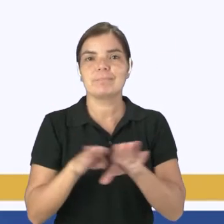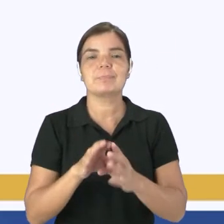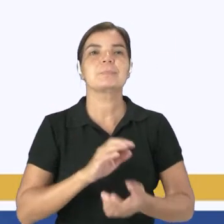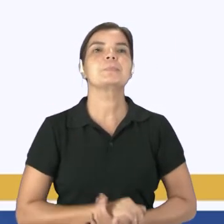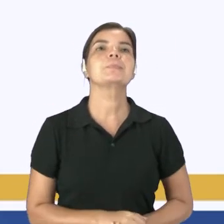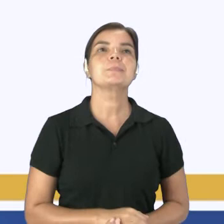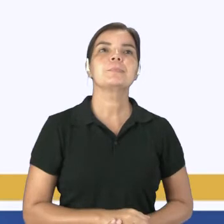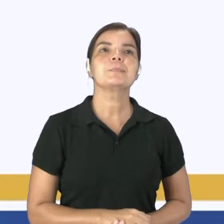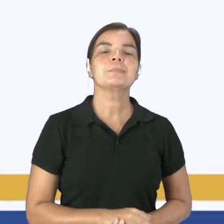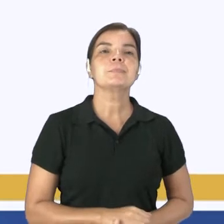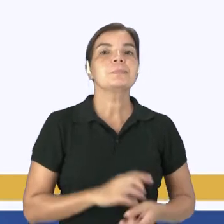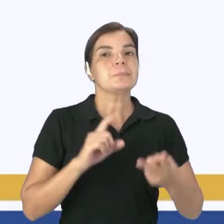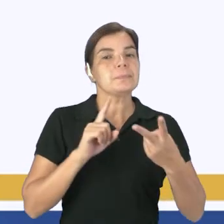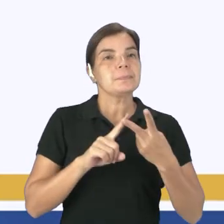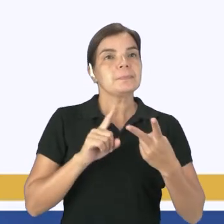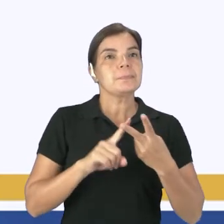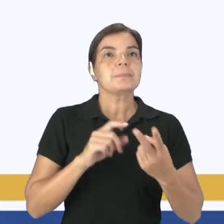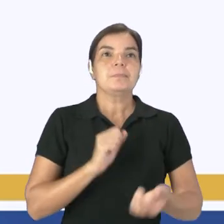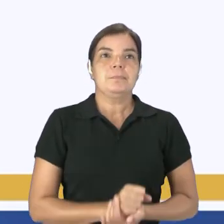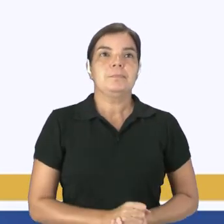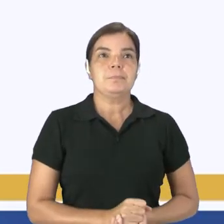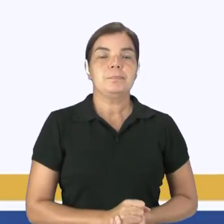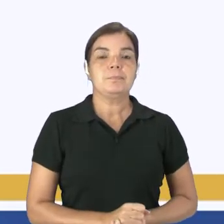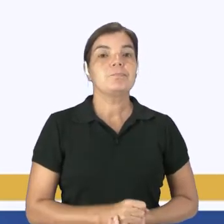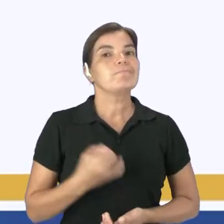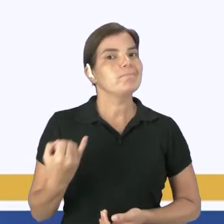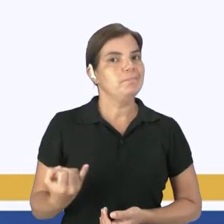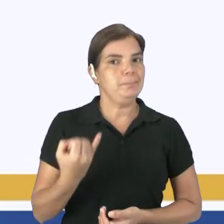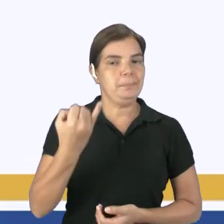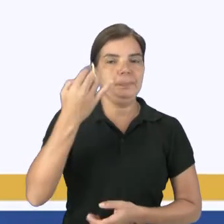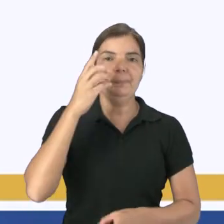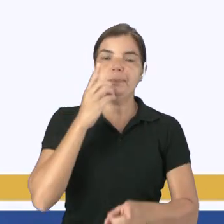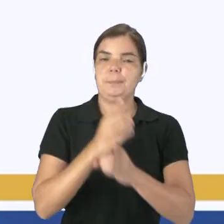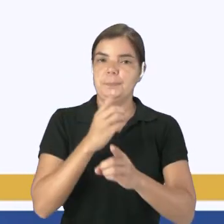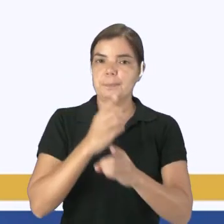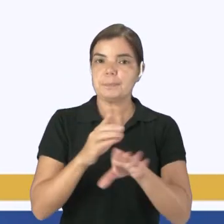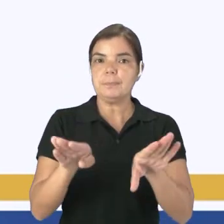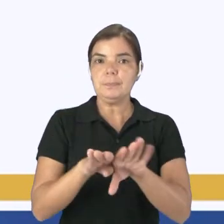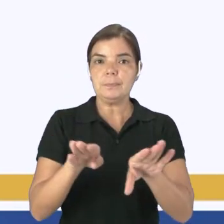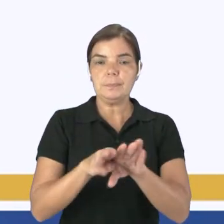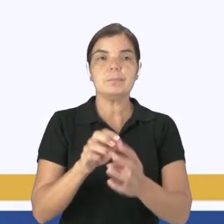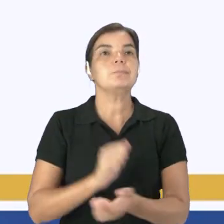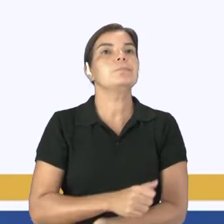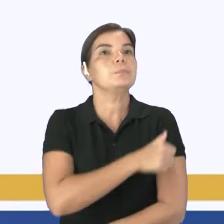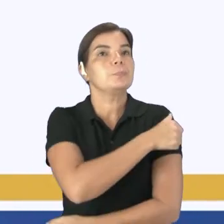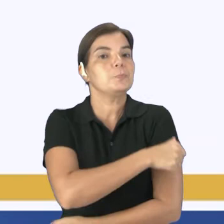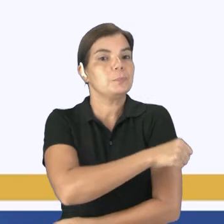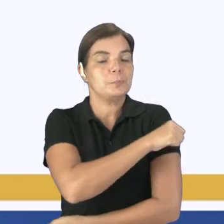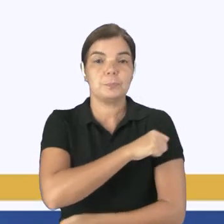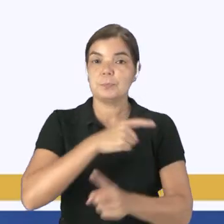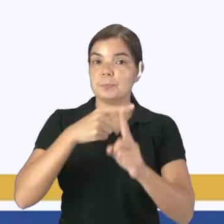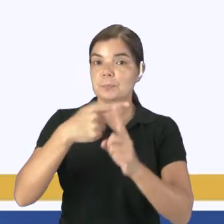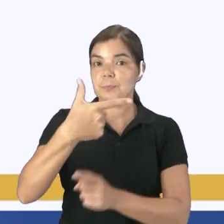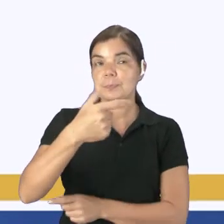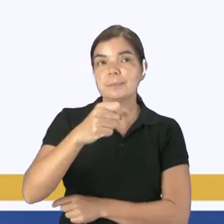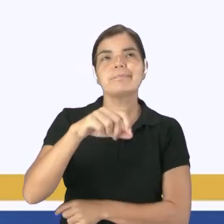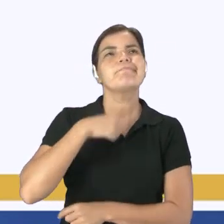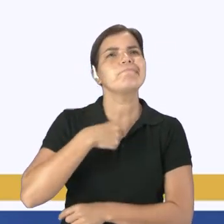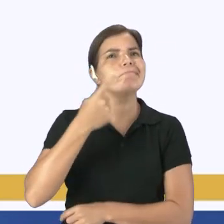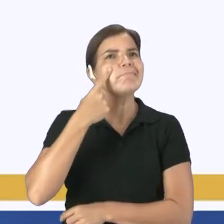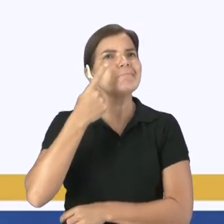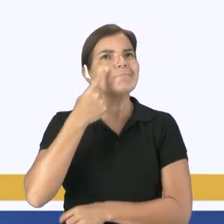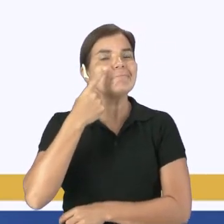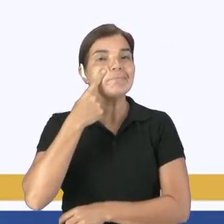E aí, na questão 2, nós temos um importante encontro que ele já aconteceu, que ele é chamado de Rio mais 20, que ele figurou como um cenário